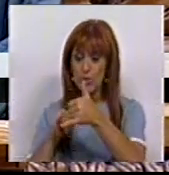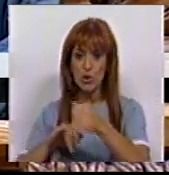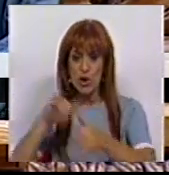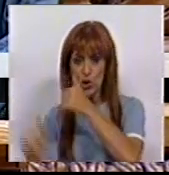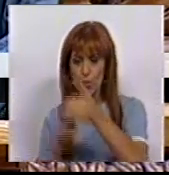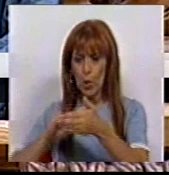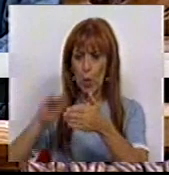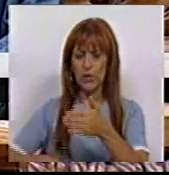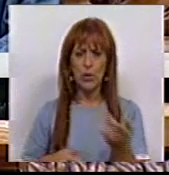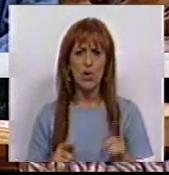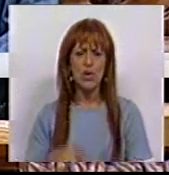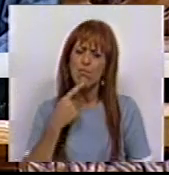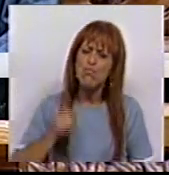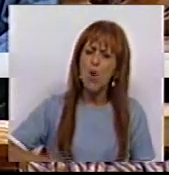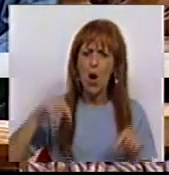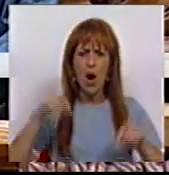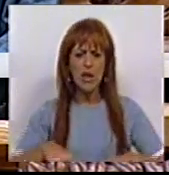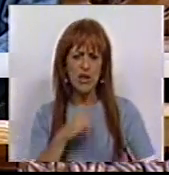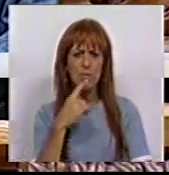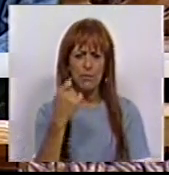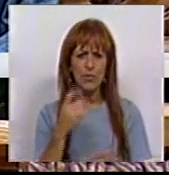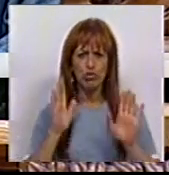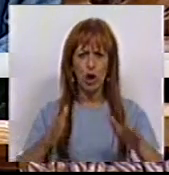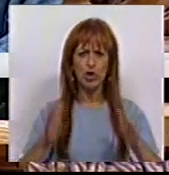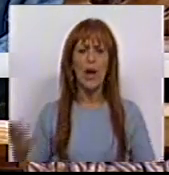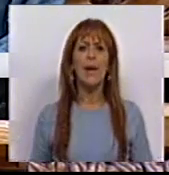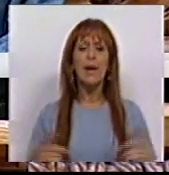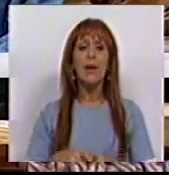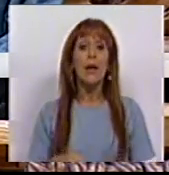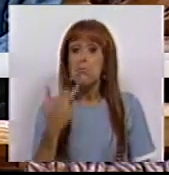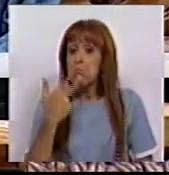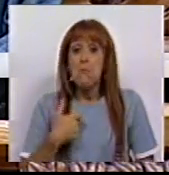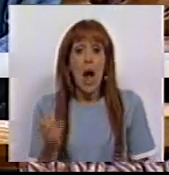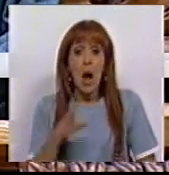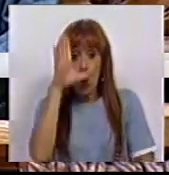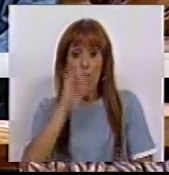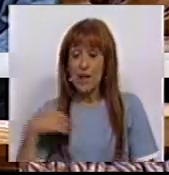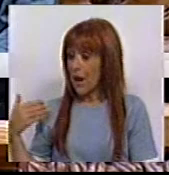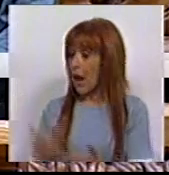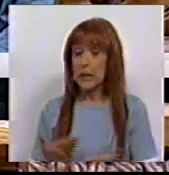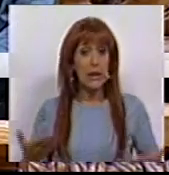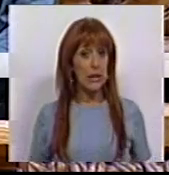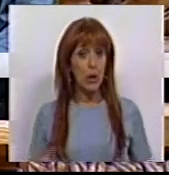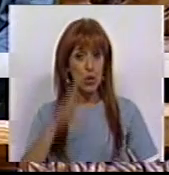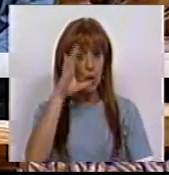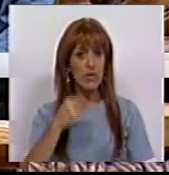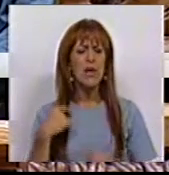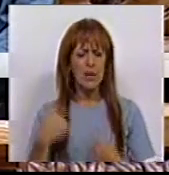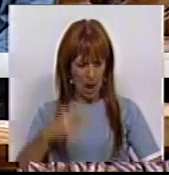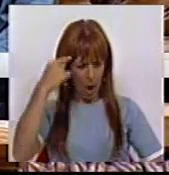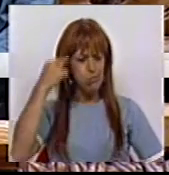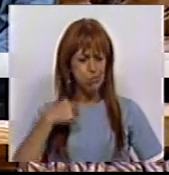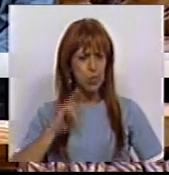e subcontratos. Reiteramos aqui as questões que já colocámos sem respostas do Governo até à data. O Governo tem